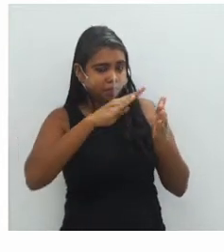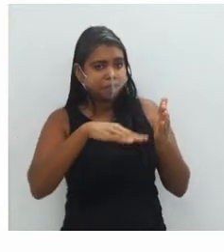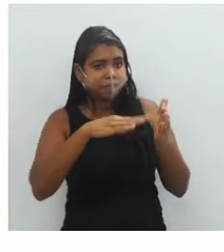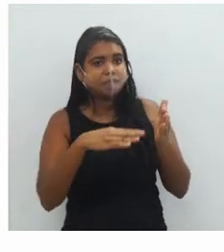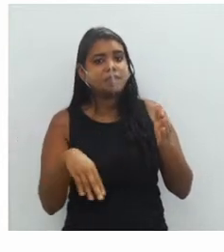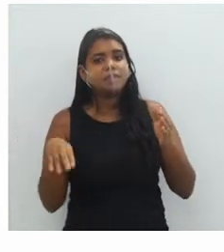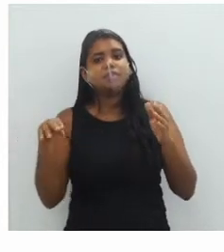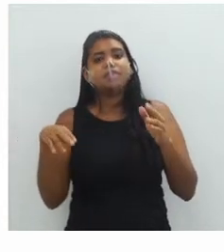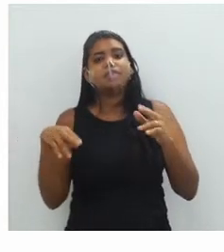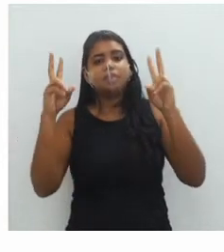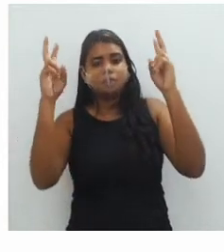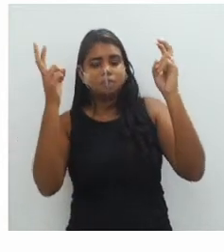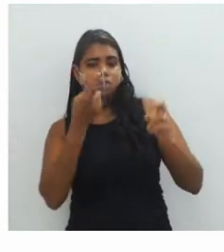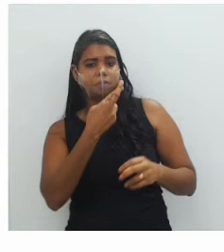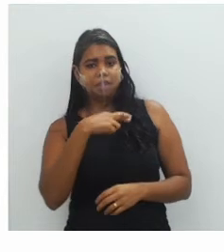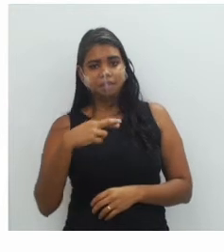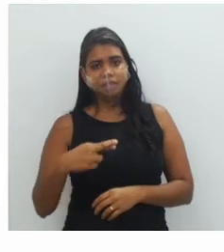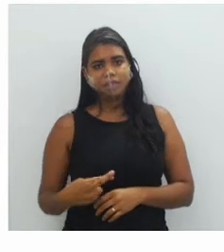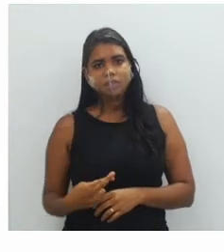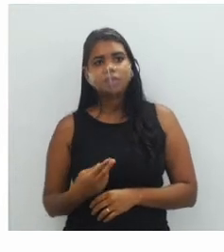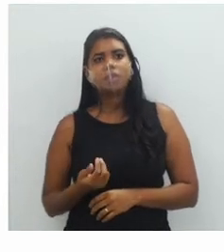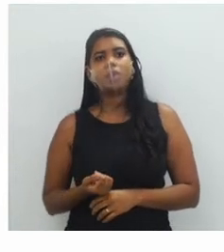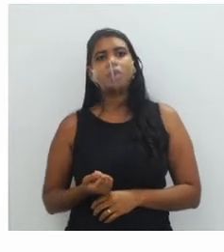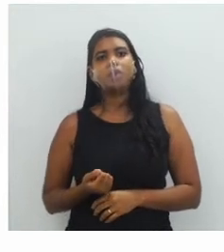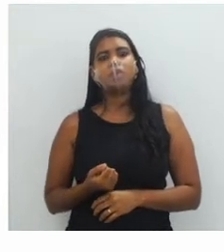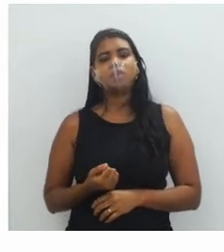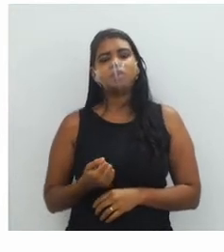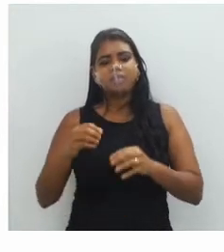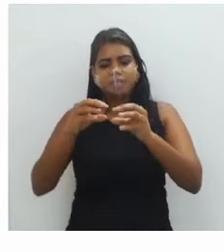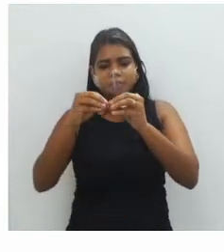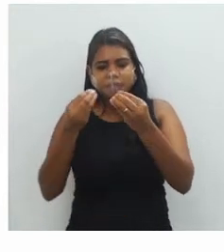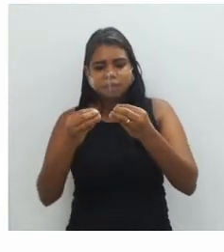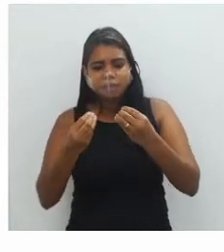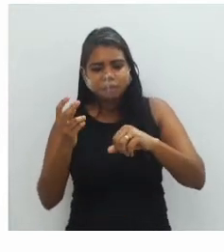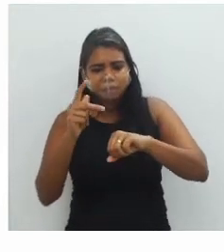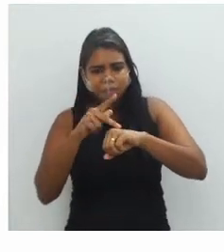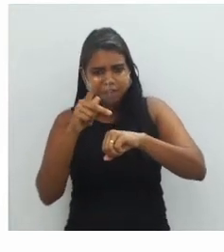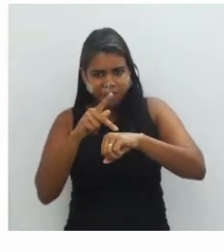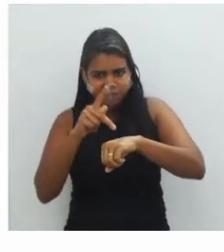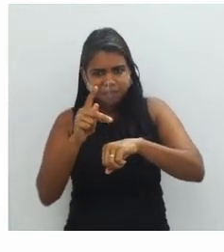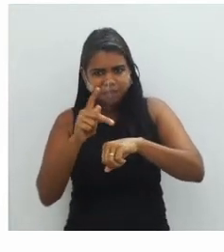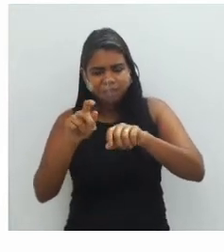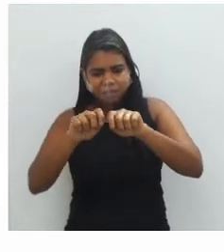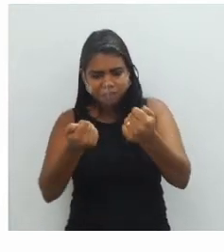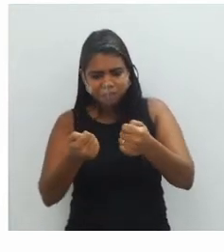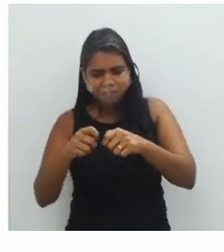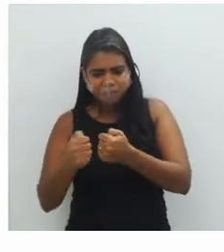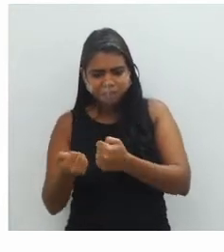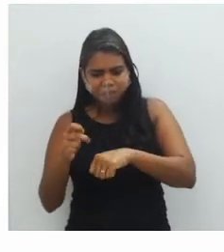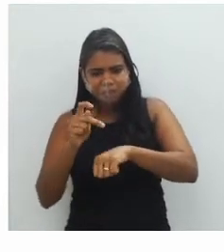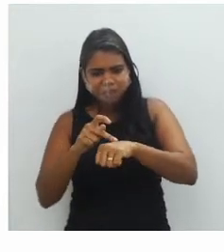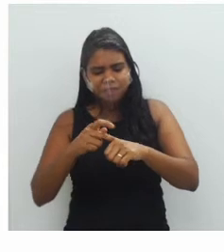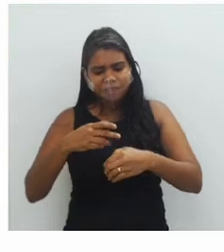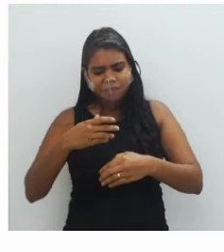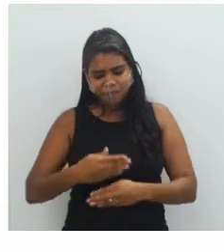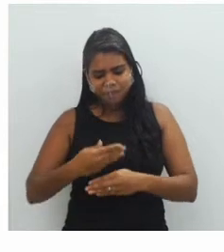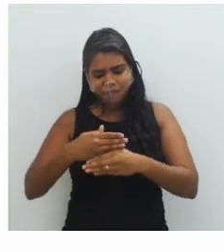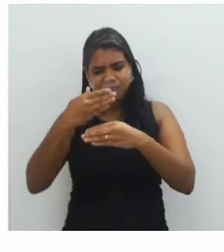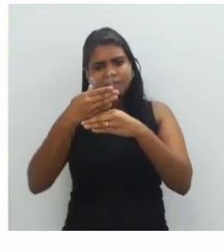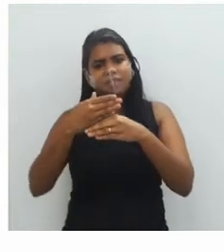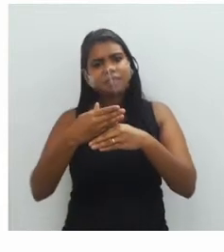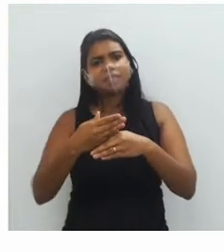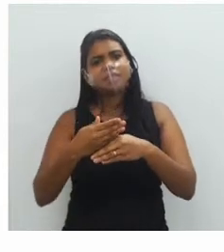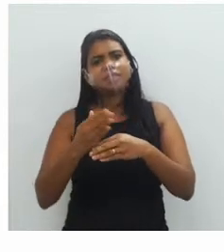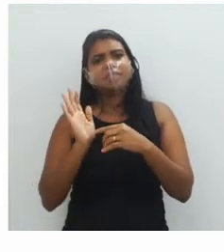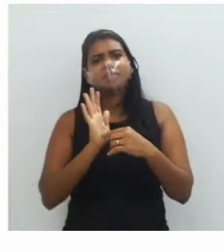mão com temas religiosos. Então, ela pega pedaços de ruínas, né? De paredes com